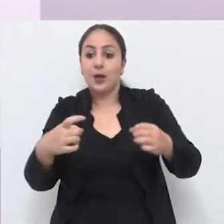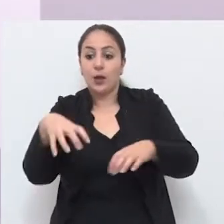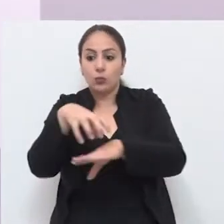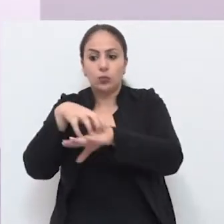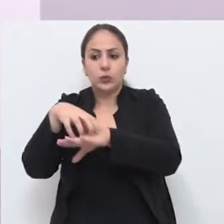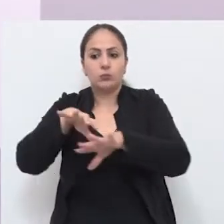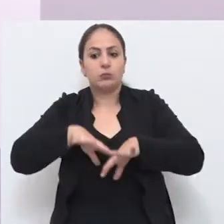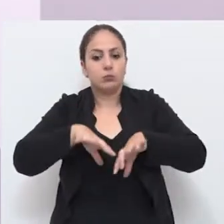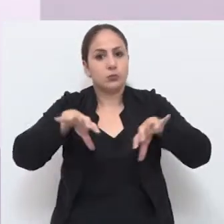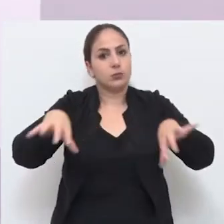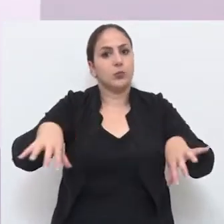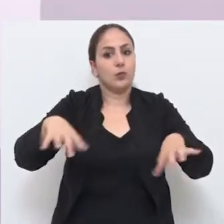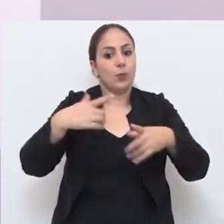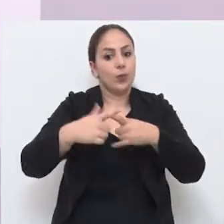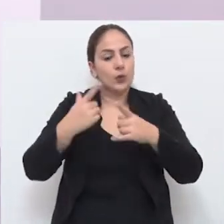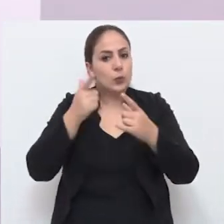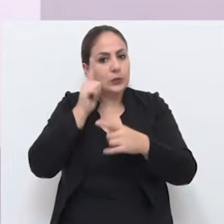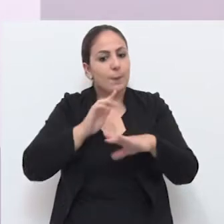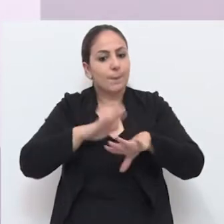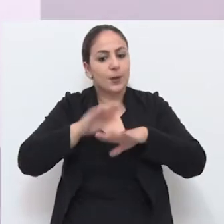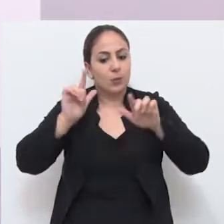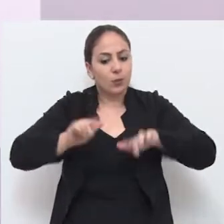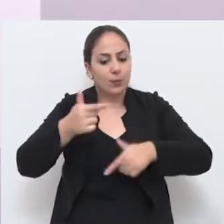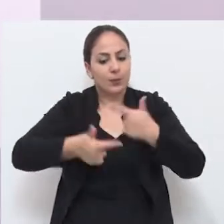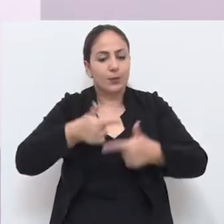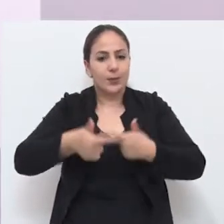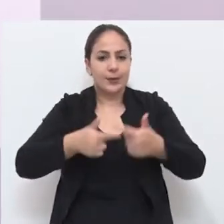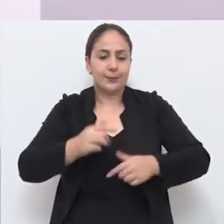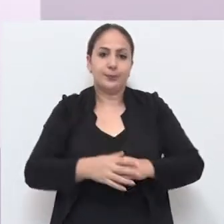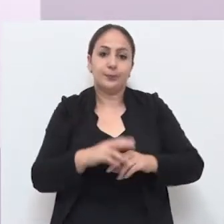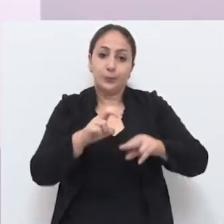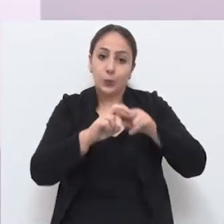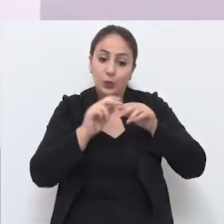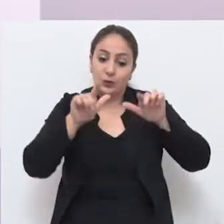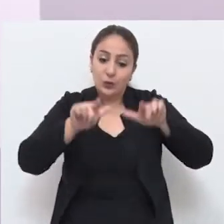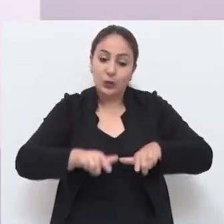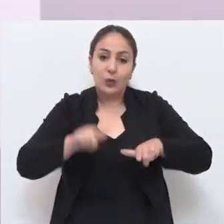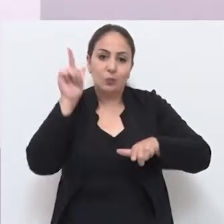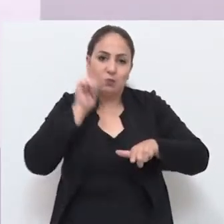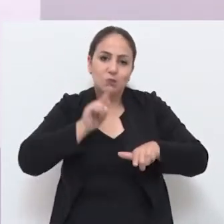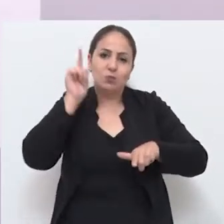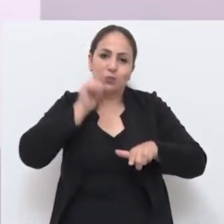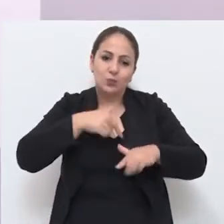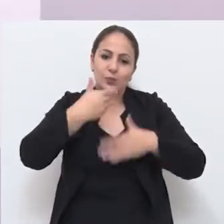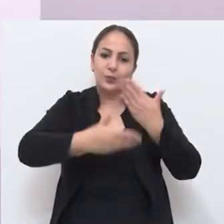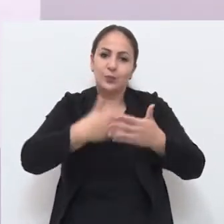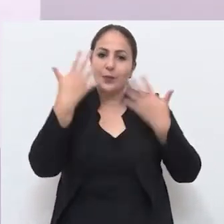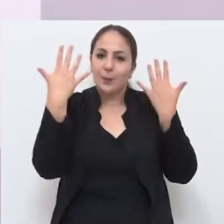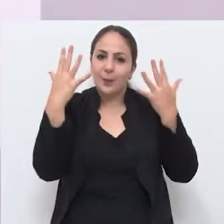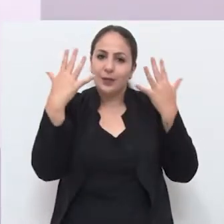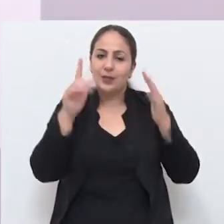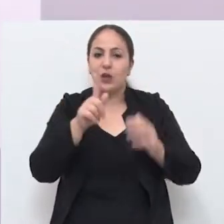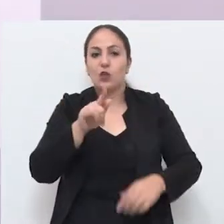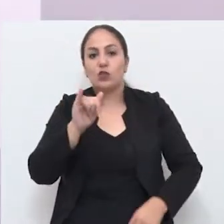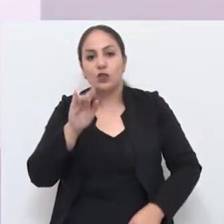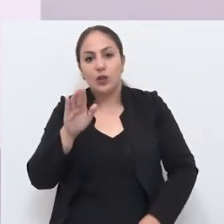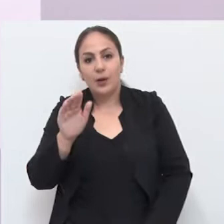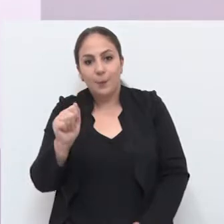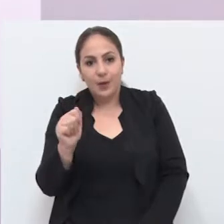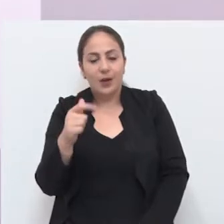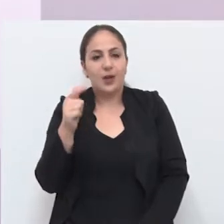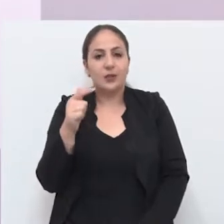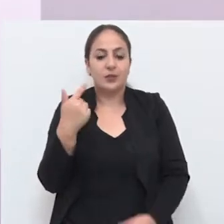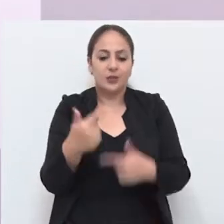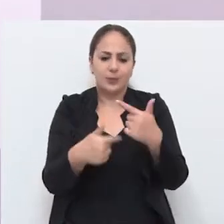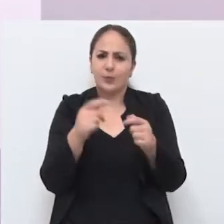Esporte desvinculada ao turismo, para que ela tivesse que ter mais espaço para trabalhar. E esse espaço foi se conseguindo. Quero parabenizar o Giba